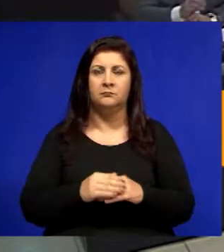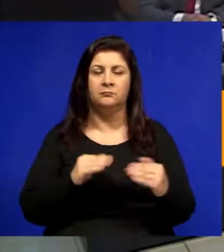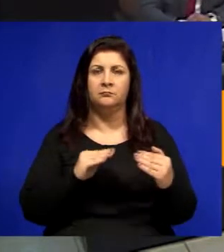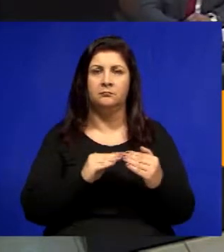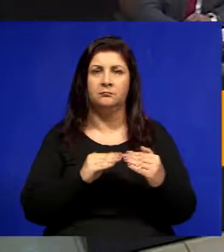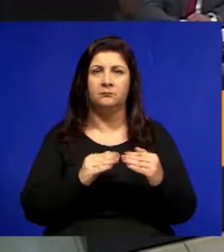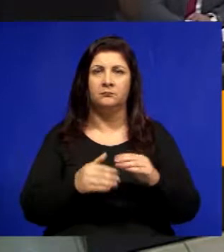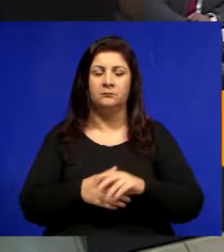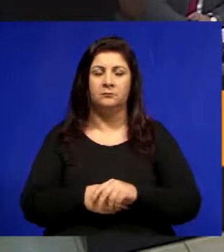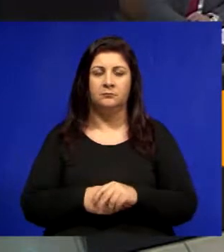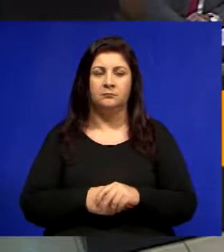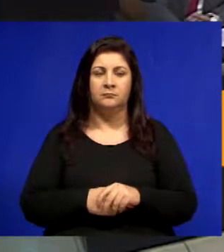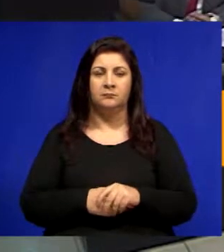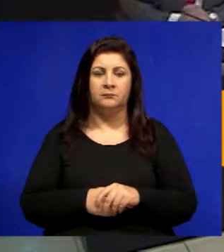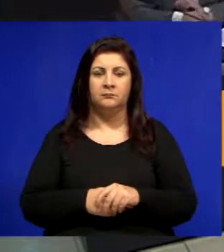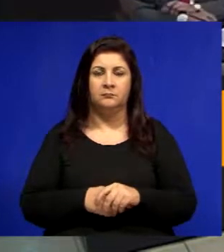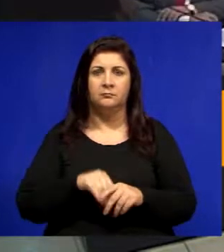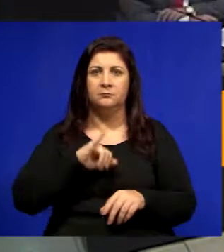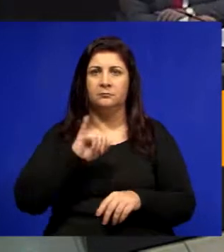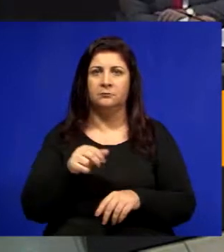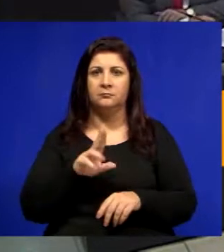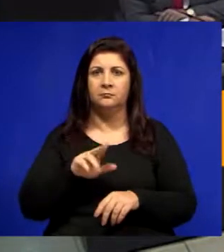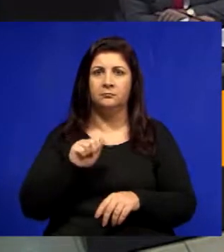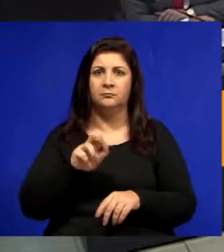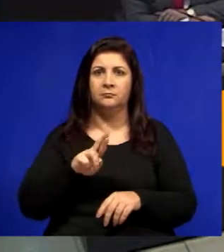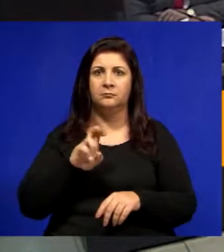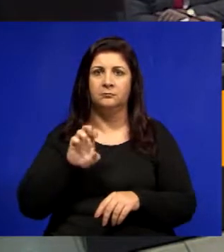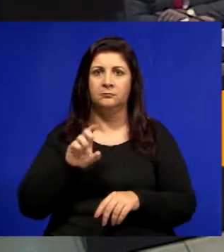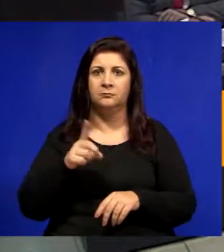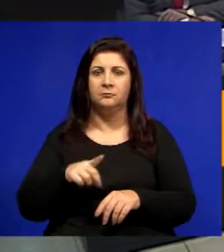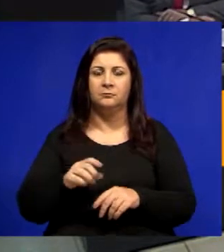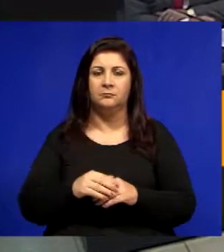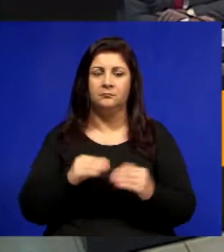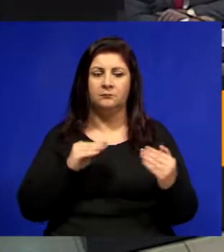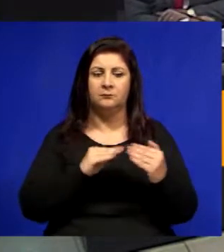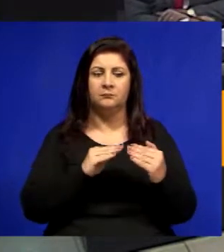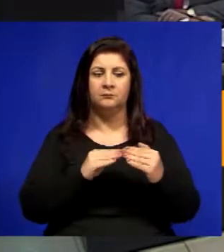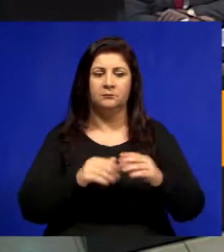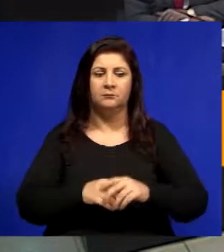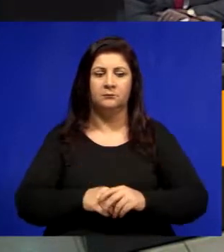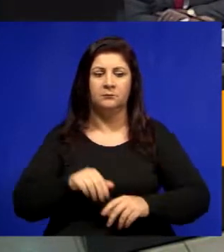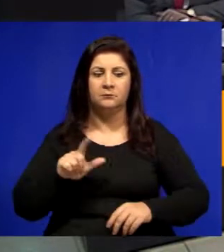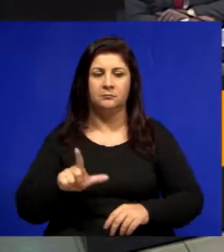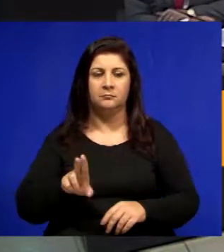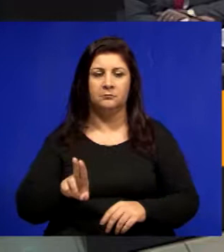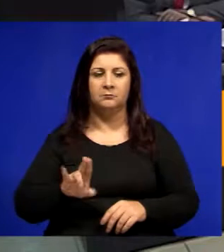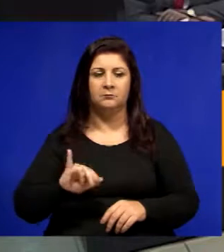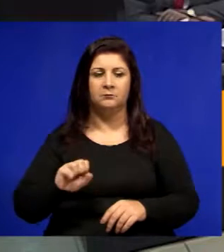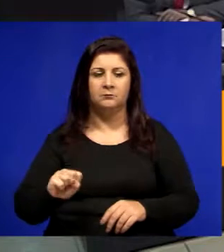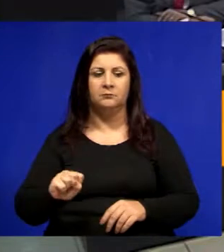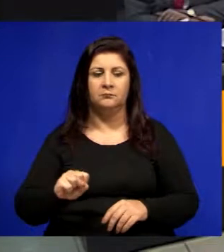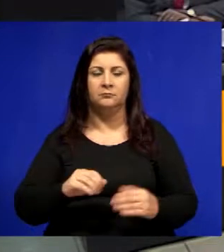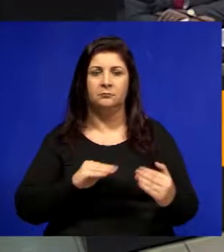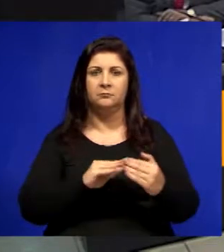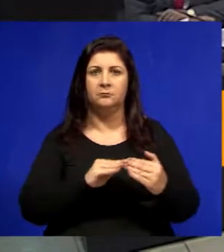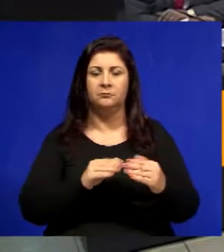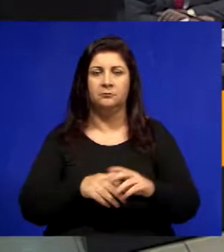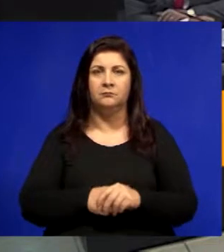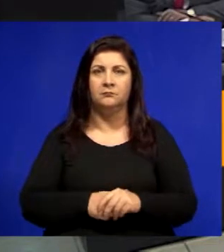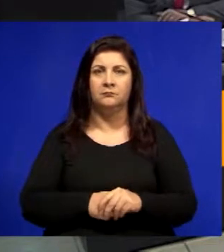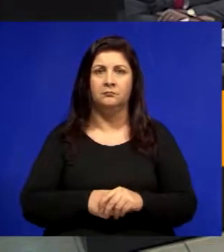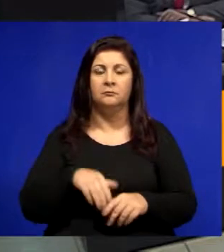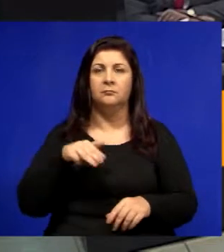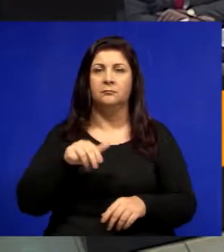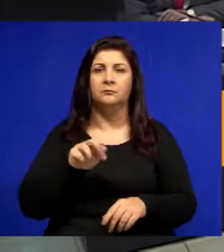Favorável Como vota a vereadora Juarez Araújo Favorável Como vota a vereadora Luiz Flávio Favorável Como vota a